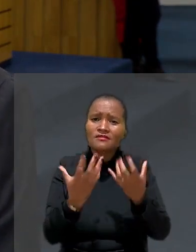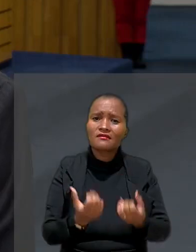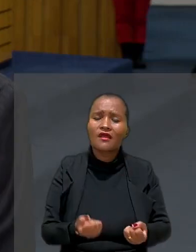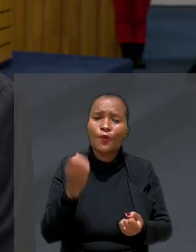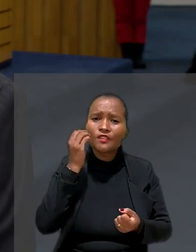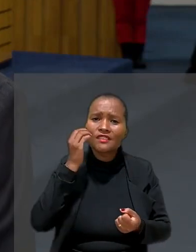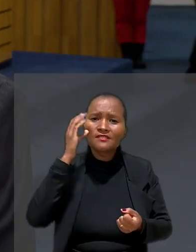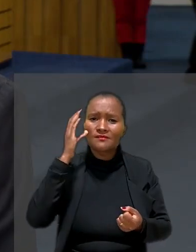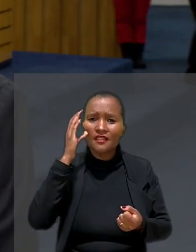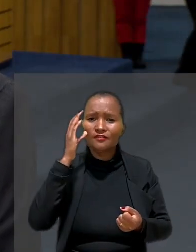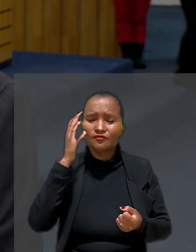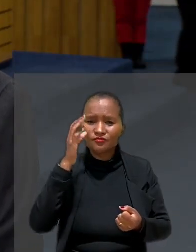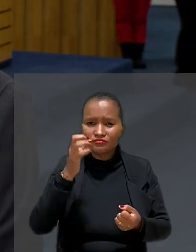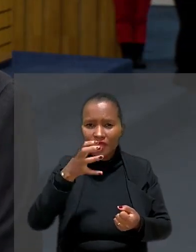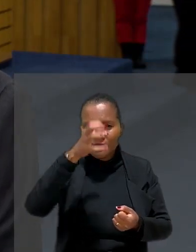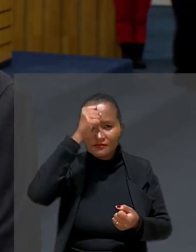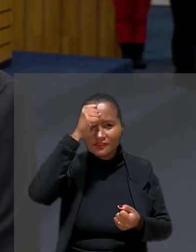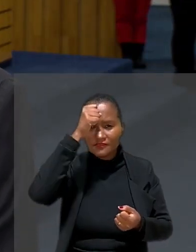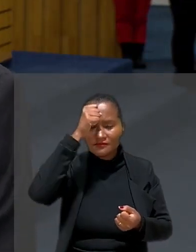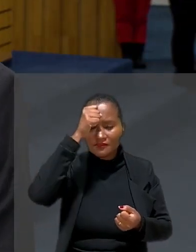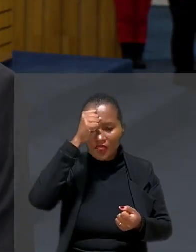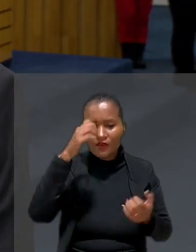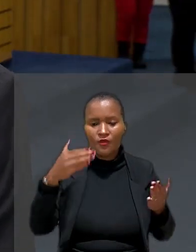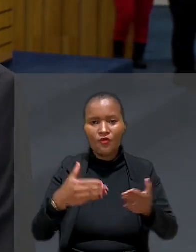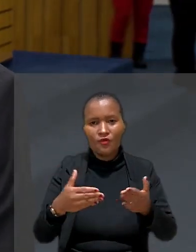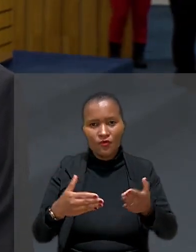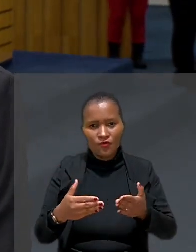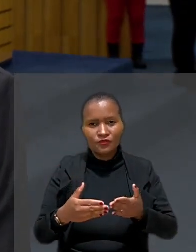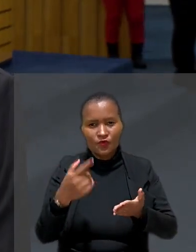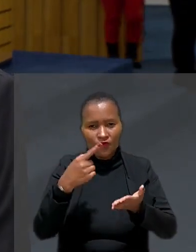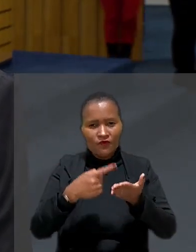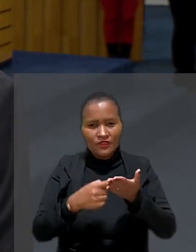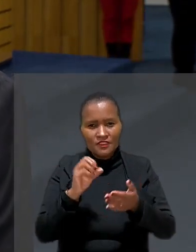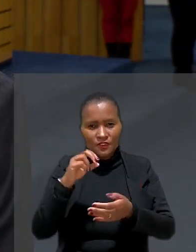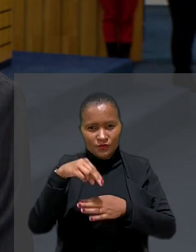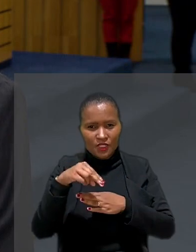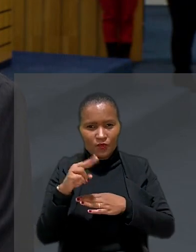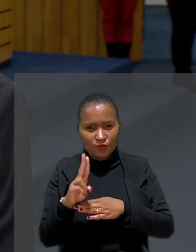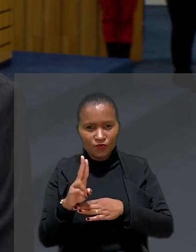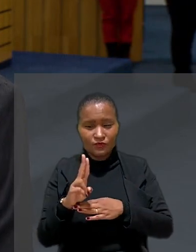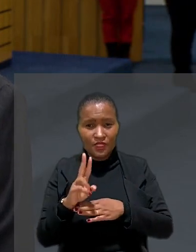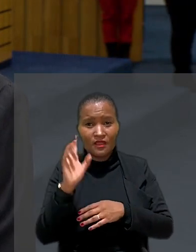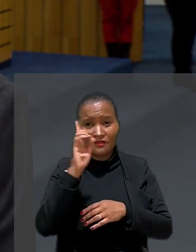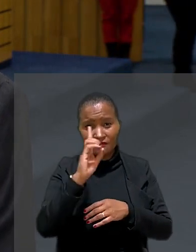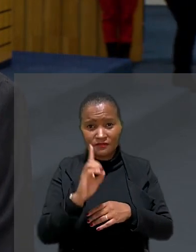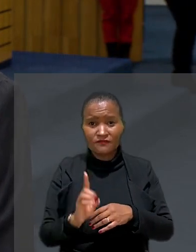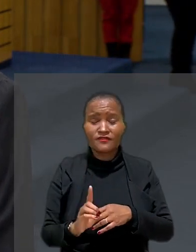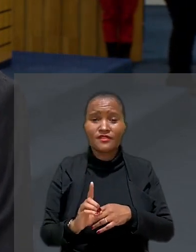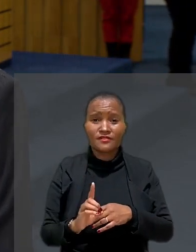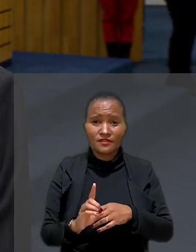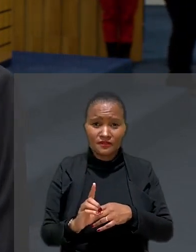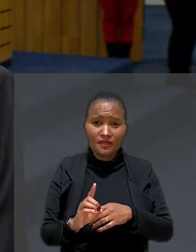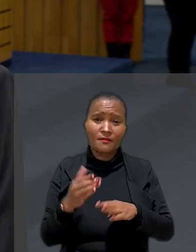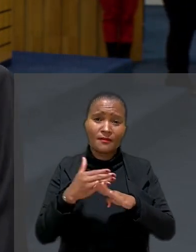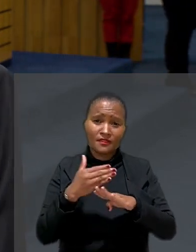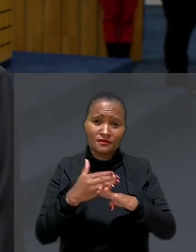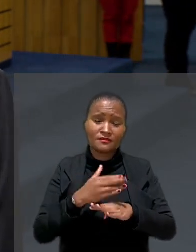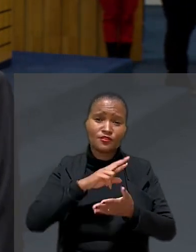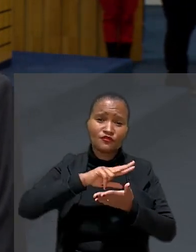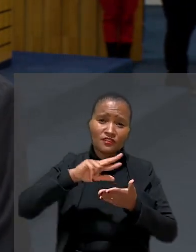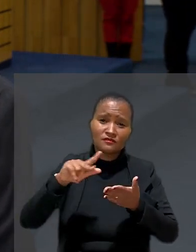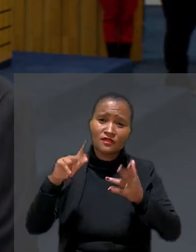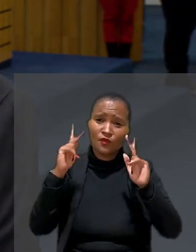absorvido. Hoje, a partir da Convenção da ONU, a deficiência é um elemento que compõe a diversidade humana. E por ser